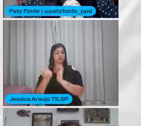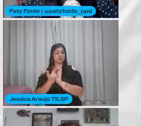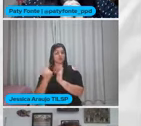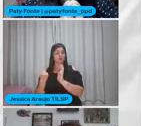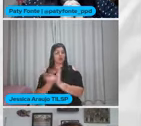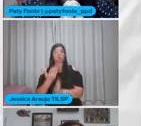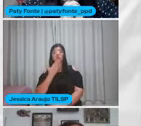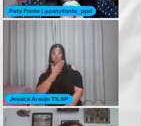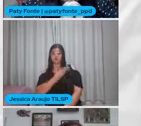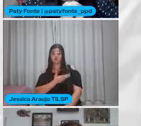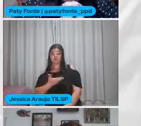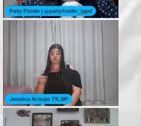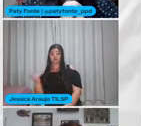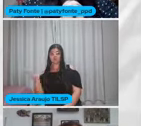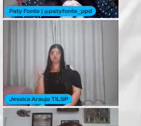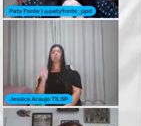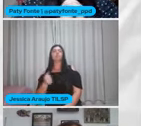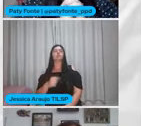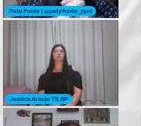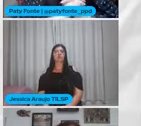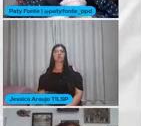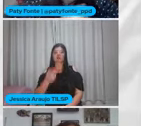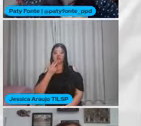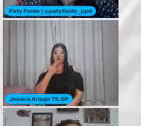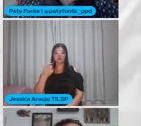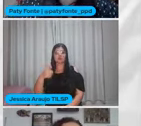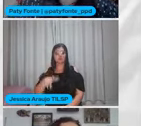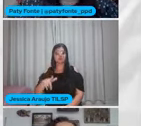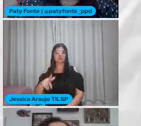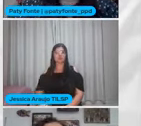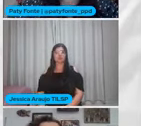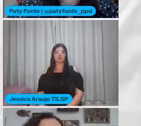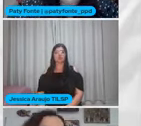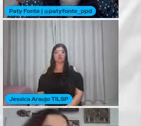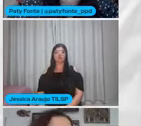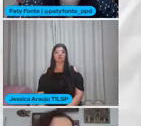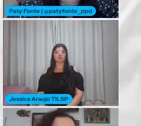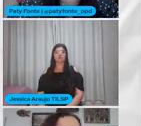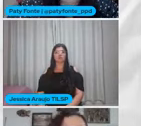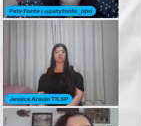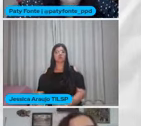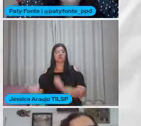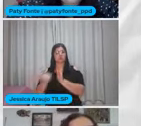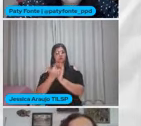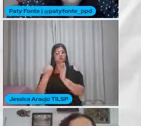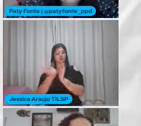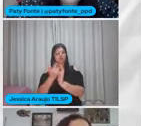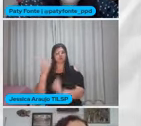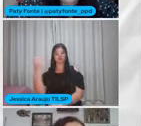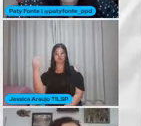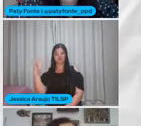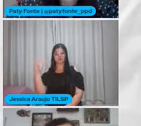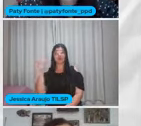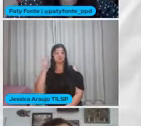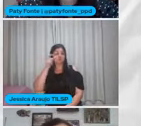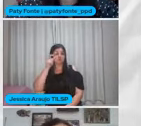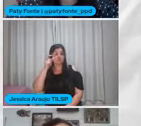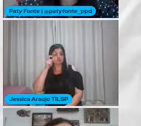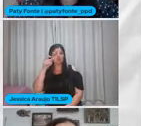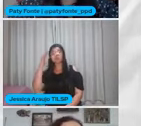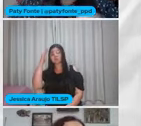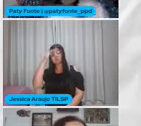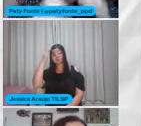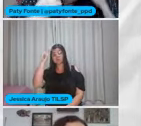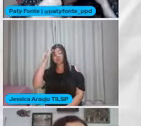capas Dos seus livros Fala mais uma vez Para a gente São livros ciências Quem tiver interesse Em saber